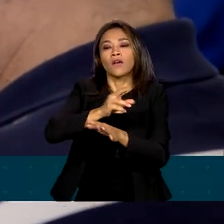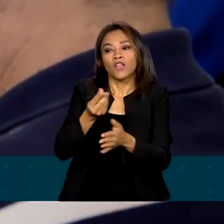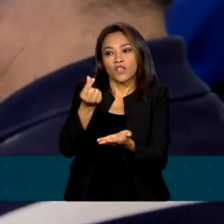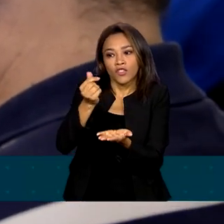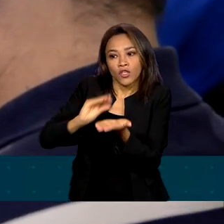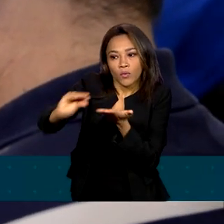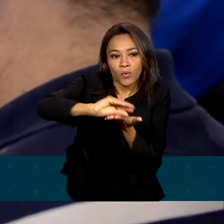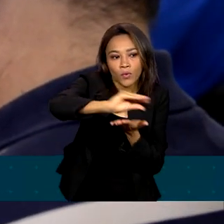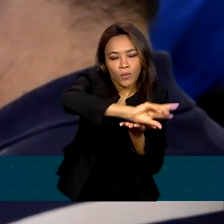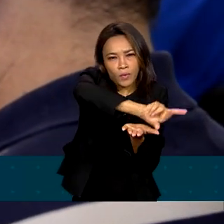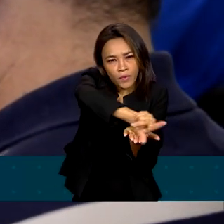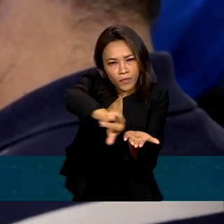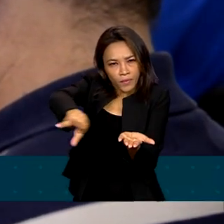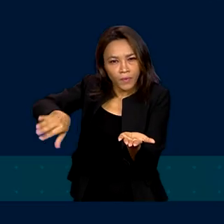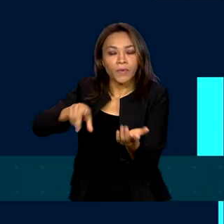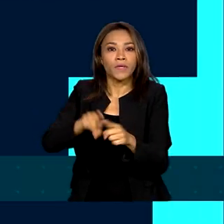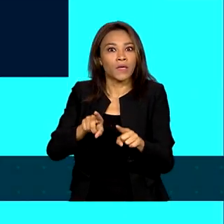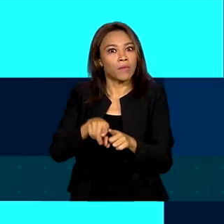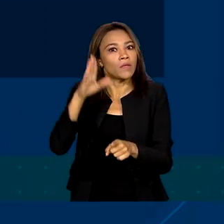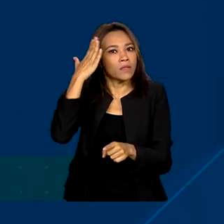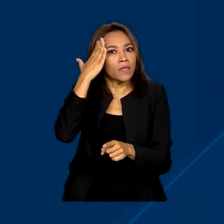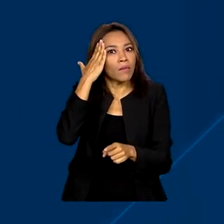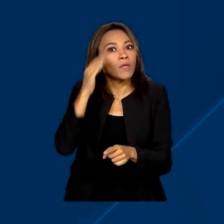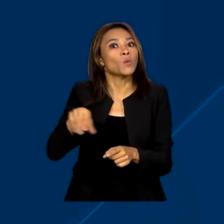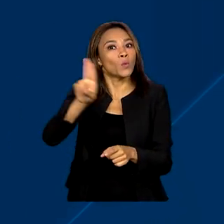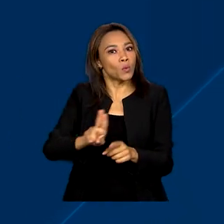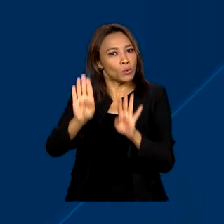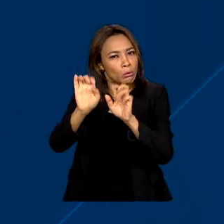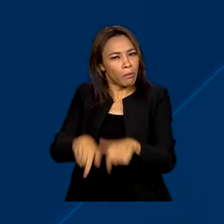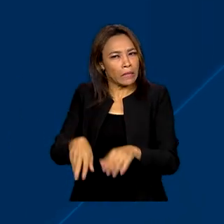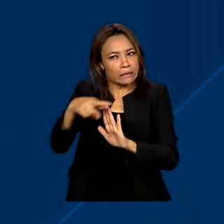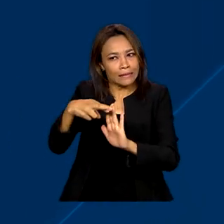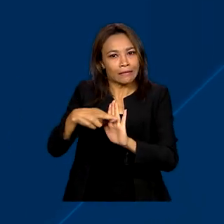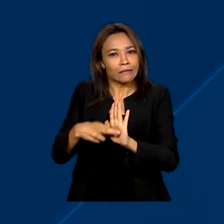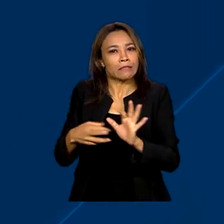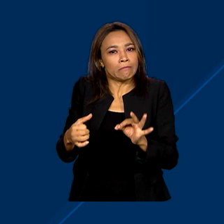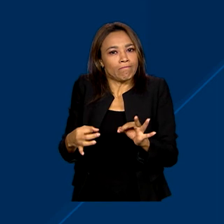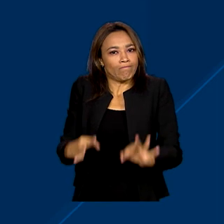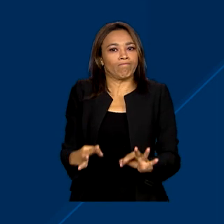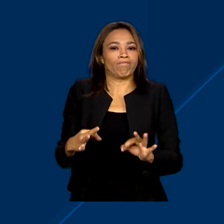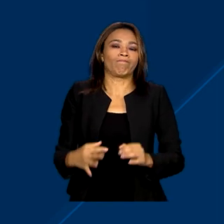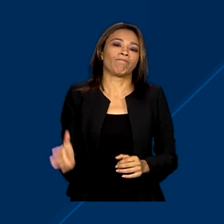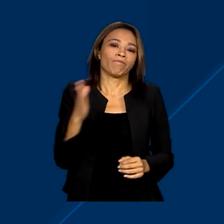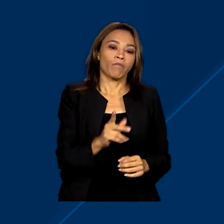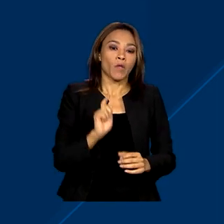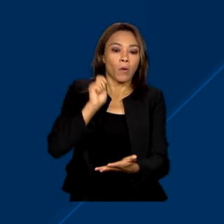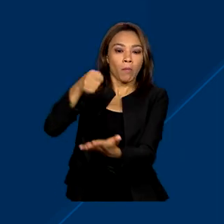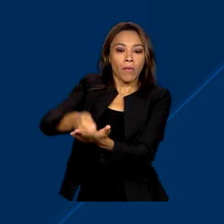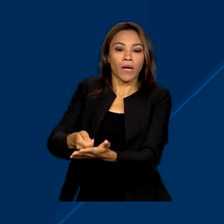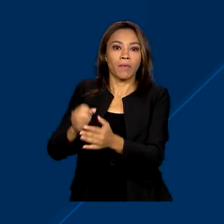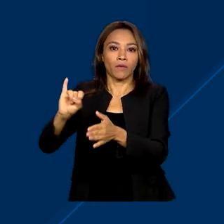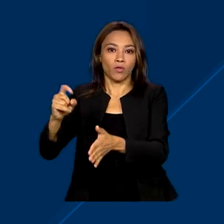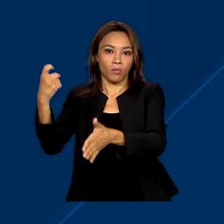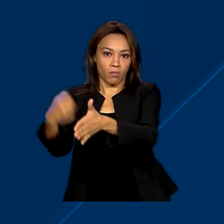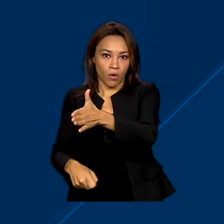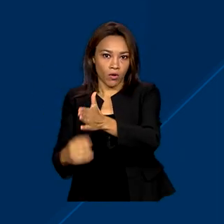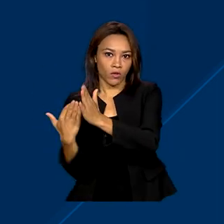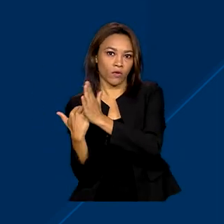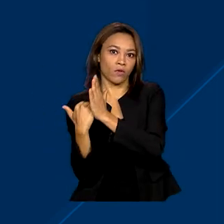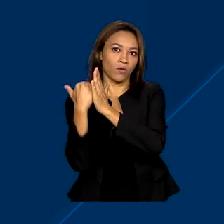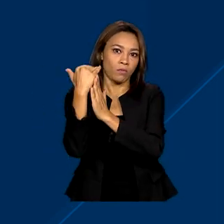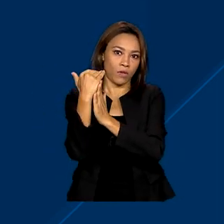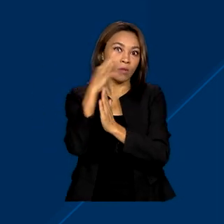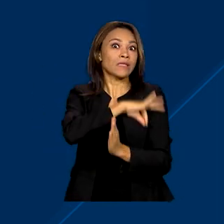disciplina na gestão de custos. O valor adicionado, que inclui, por exemplo, o pagamento de impostos e salários, superou em